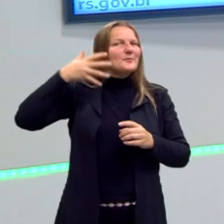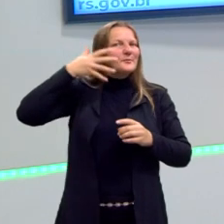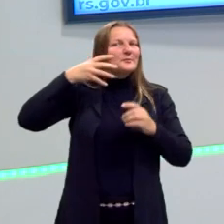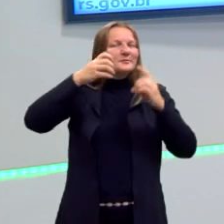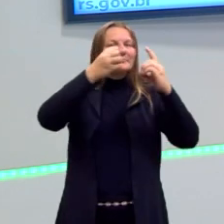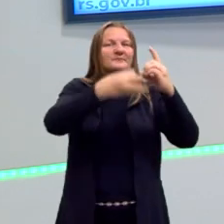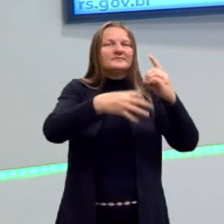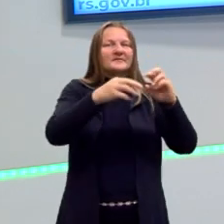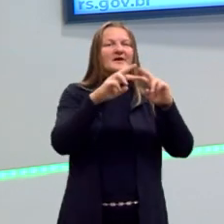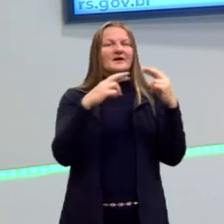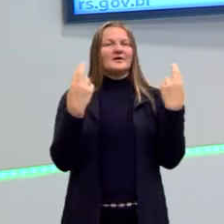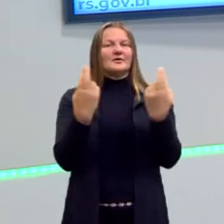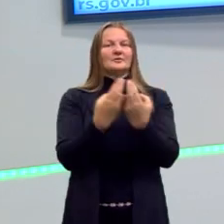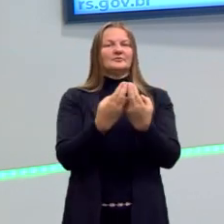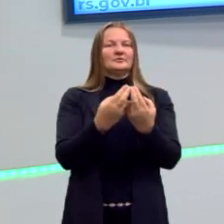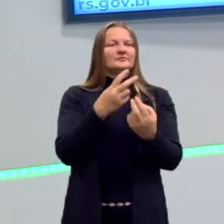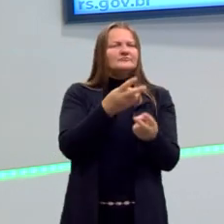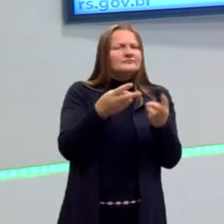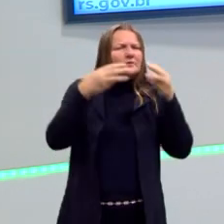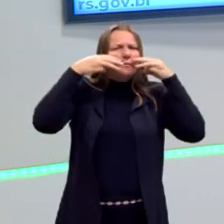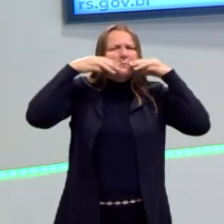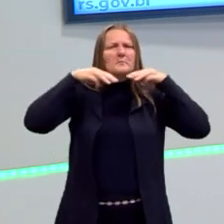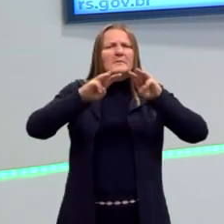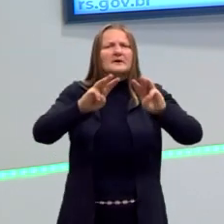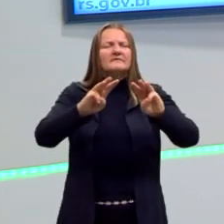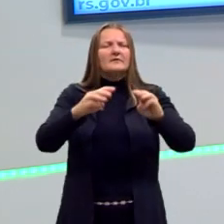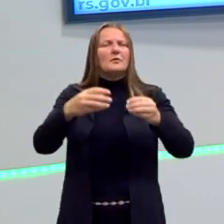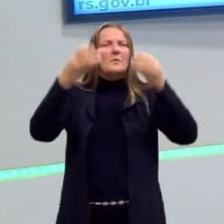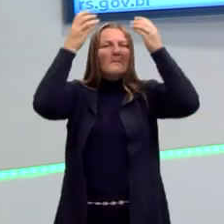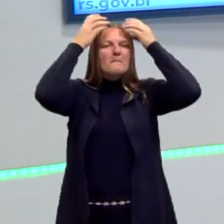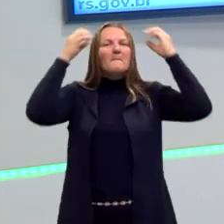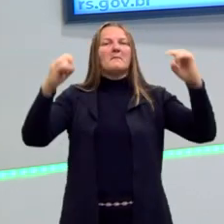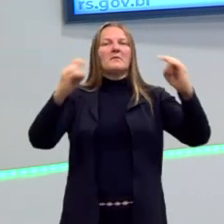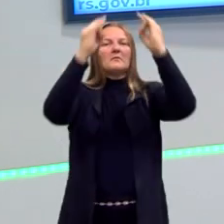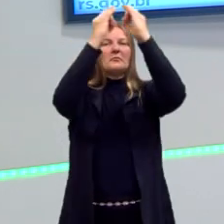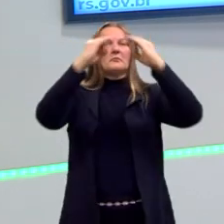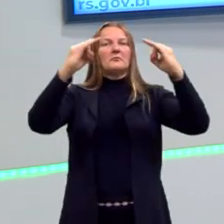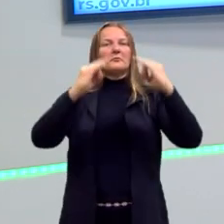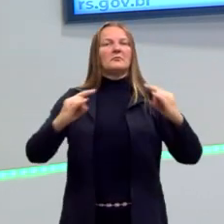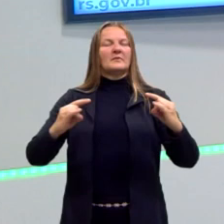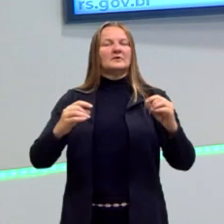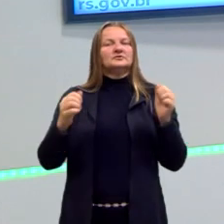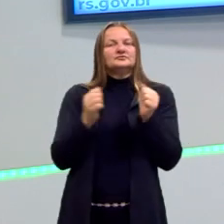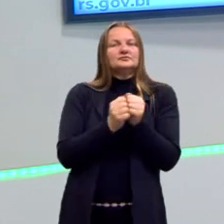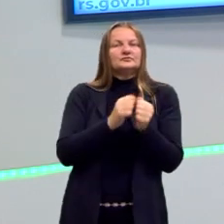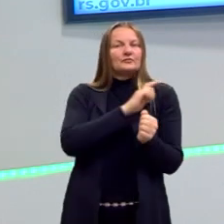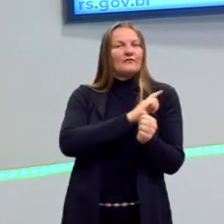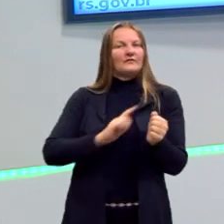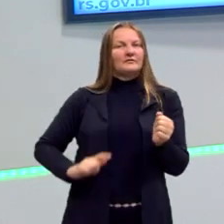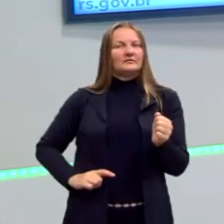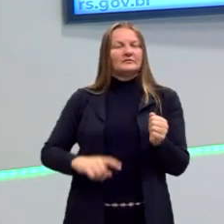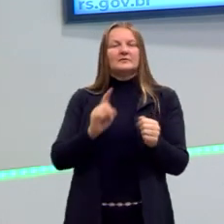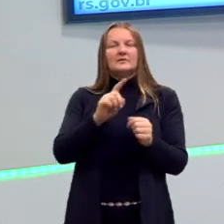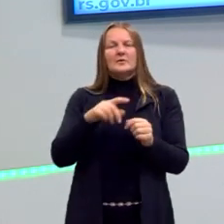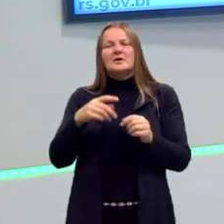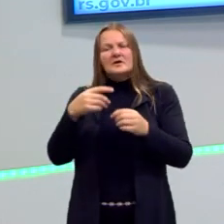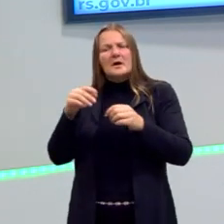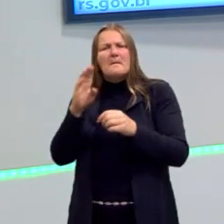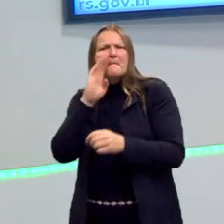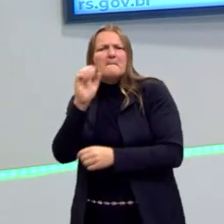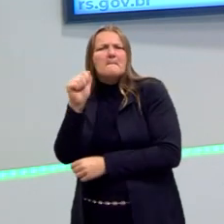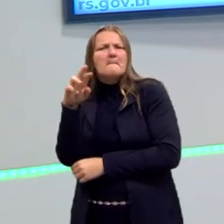acabavam as reuniões, o Maquiavel não ia para os palácios, junto com os reis, com os governantes. Ele ia, literalmente, para os botecos,